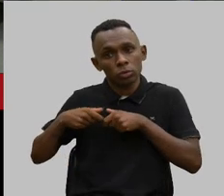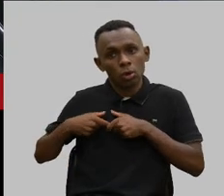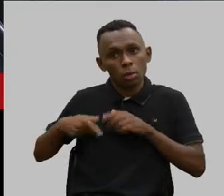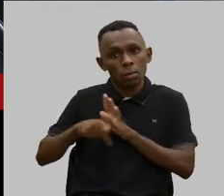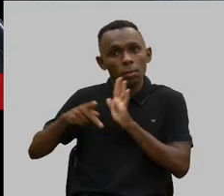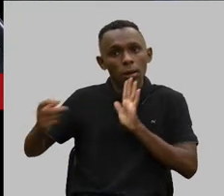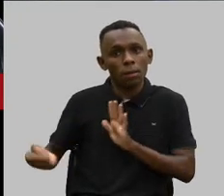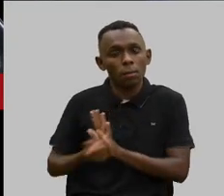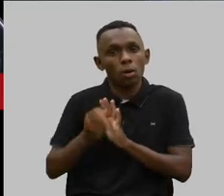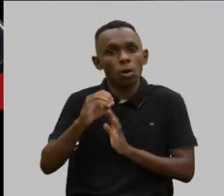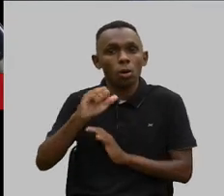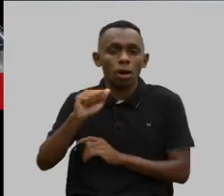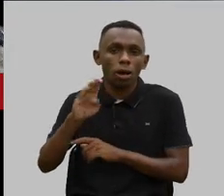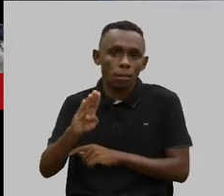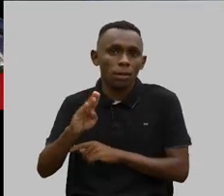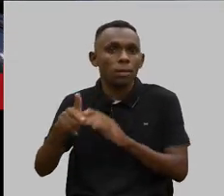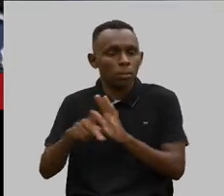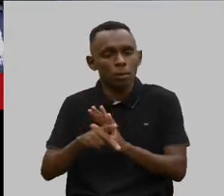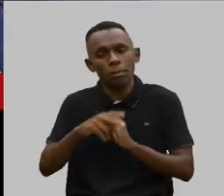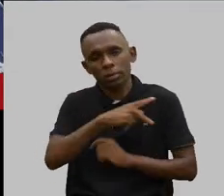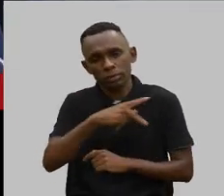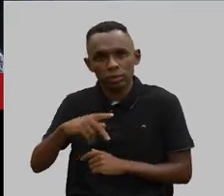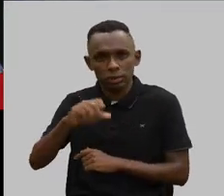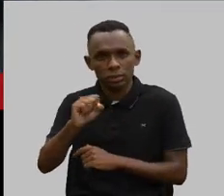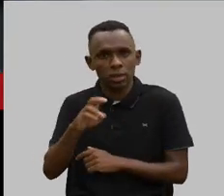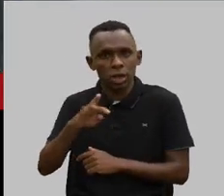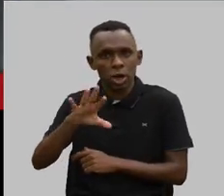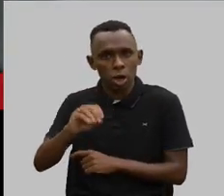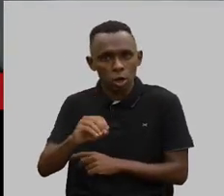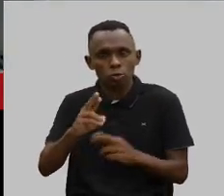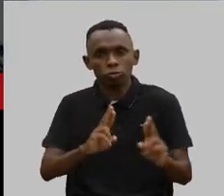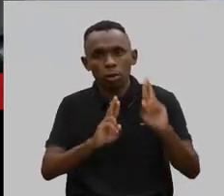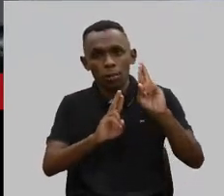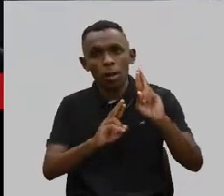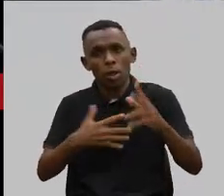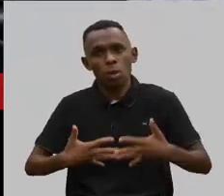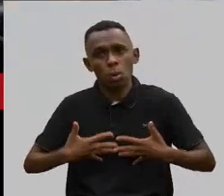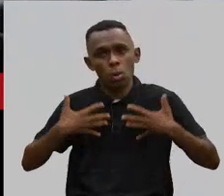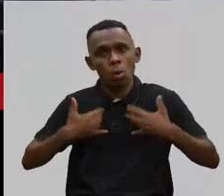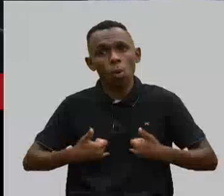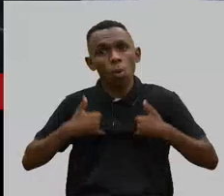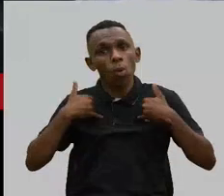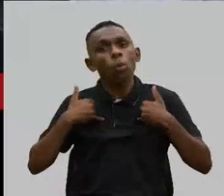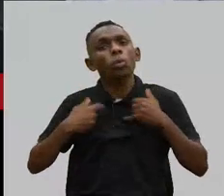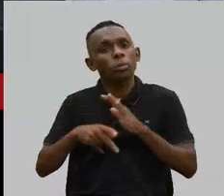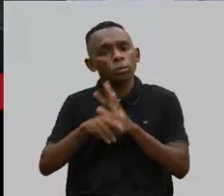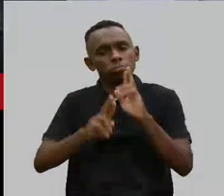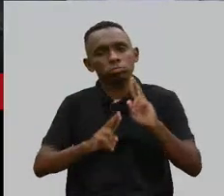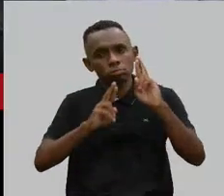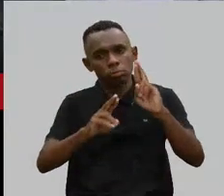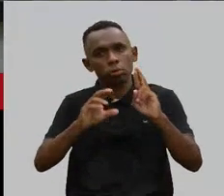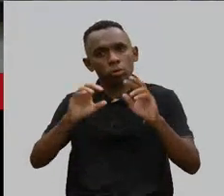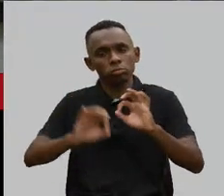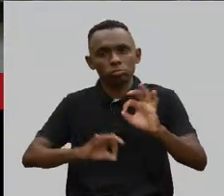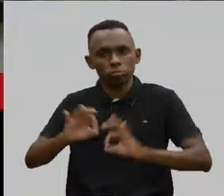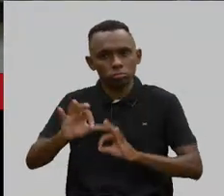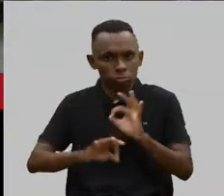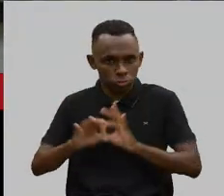represento o meu querido presidente Sérgio Rodrigues Leonardo, que eu também tenho muito orgulho de ser representante da Ordem nessa